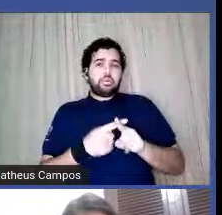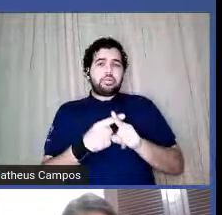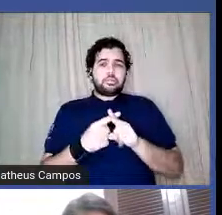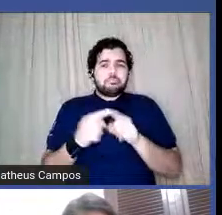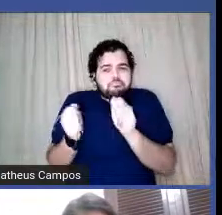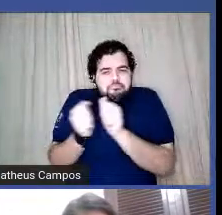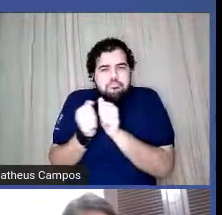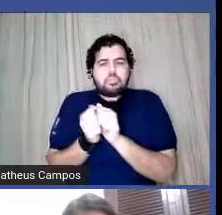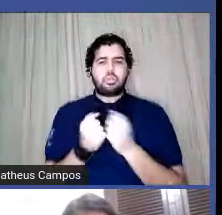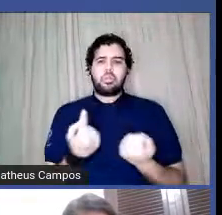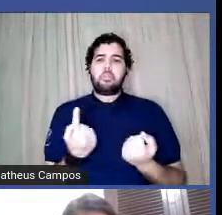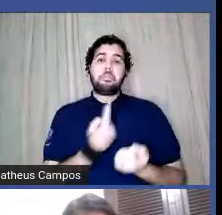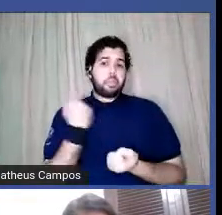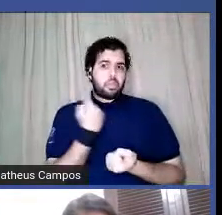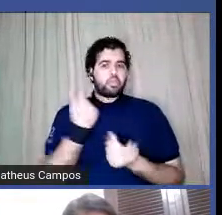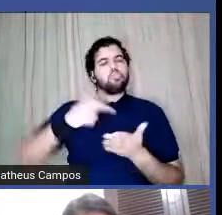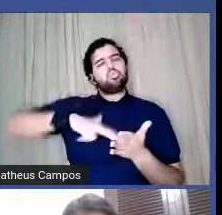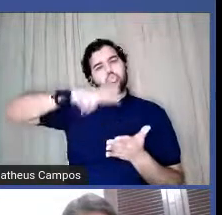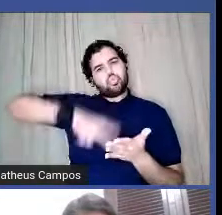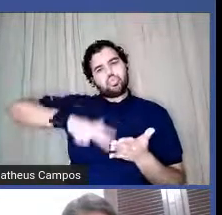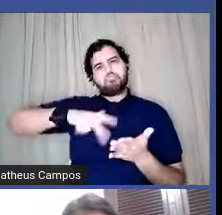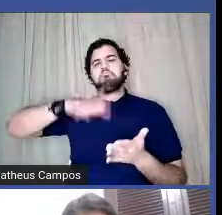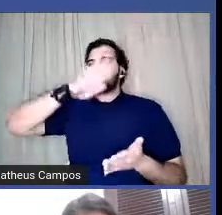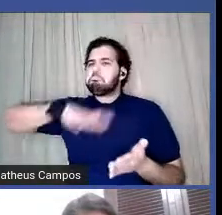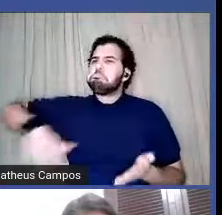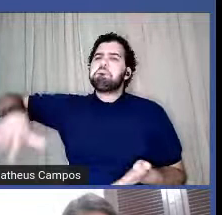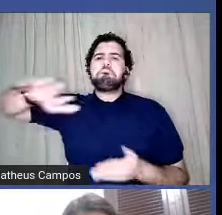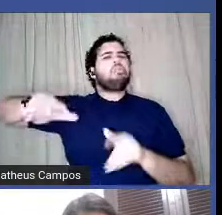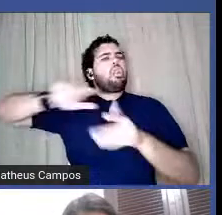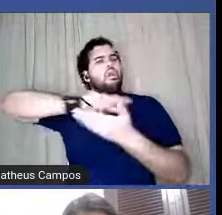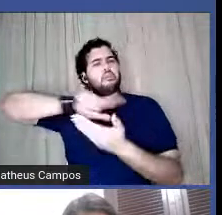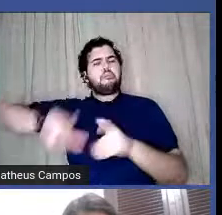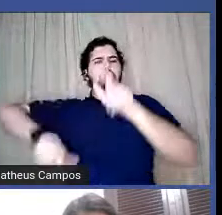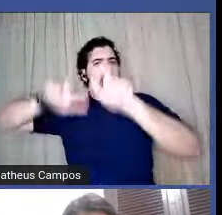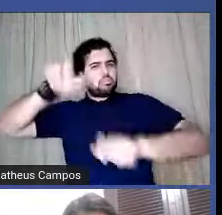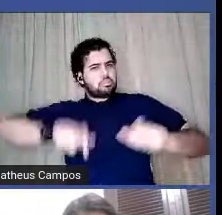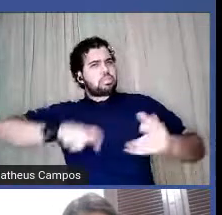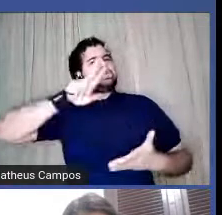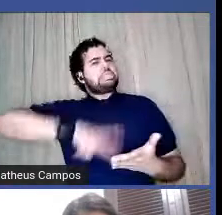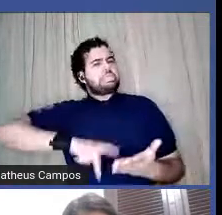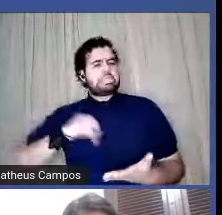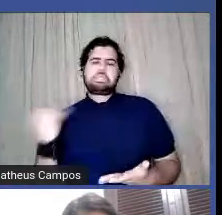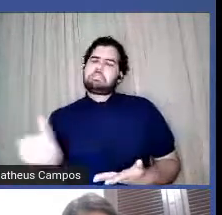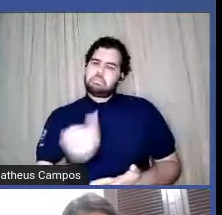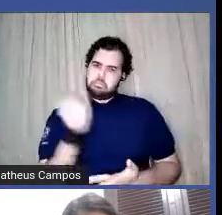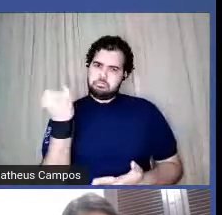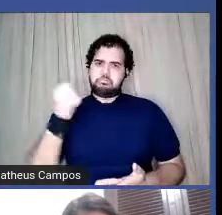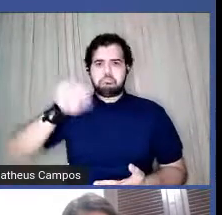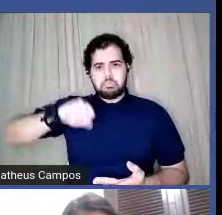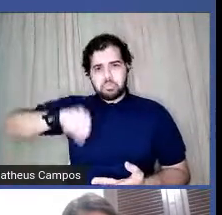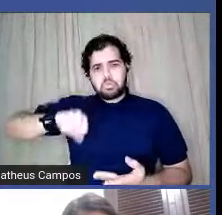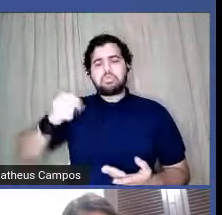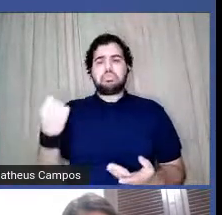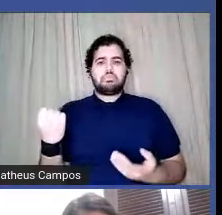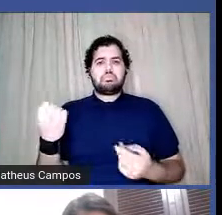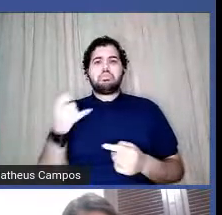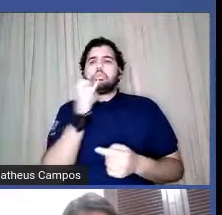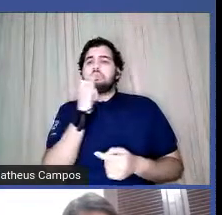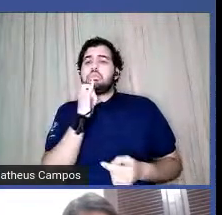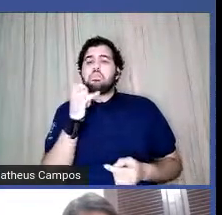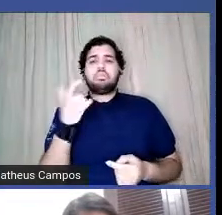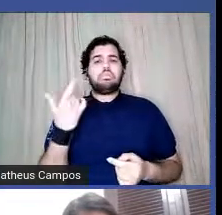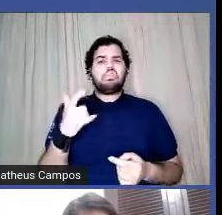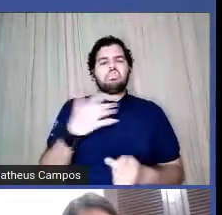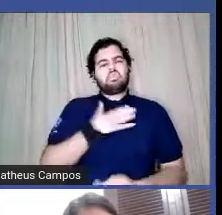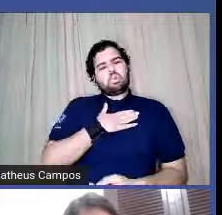a gente lê, né, lê todo mundo e tal, ler é importante, mesmo quem você não tenha tanta apreço,